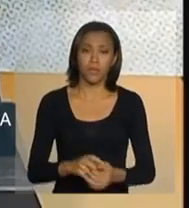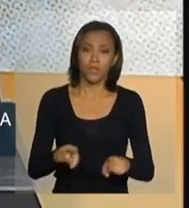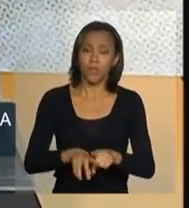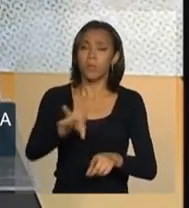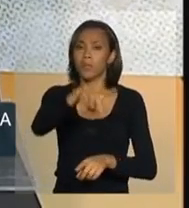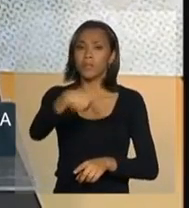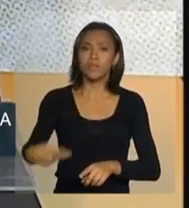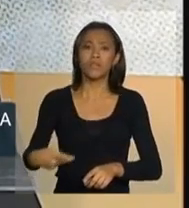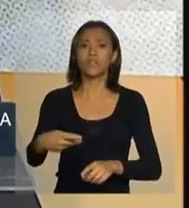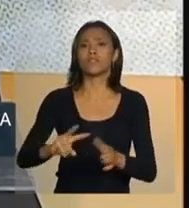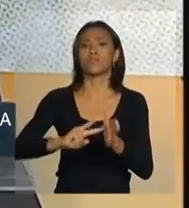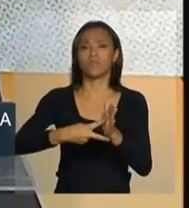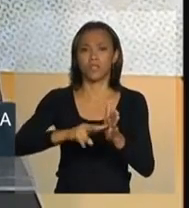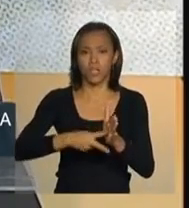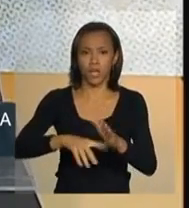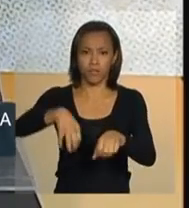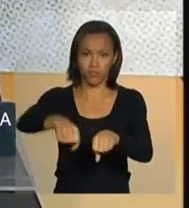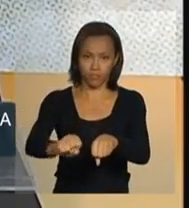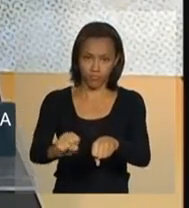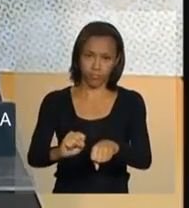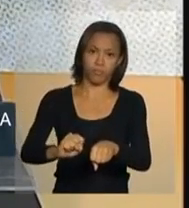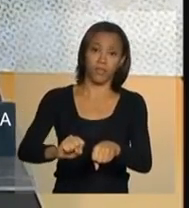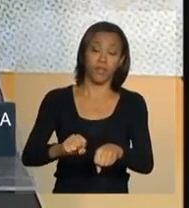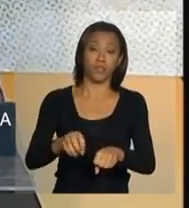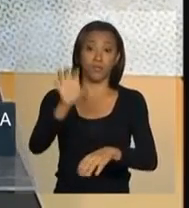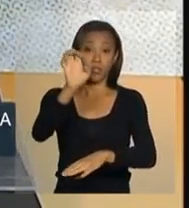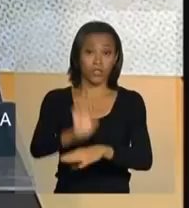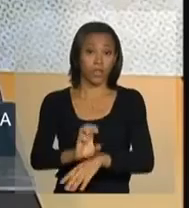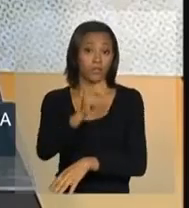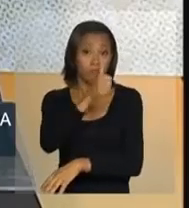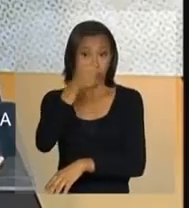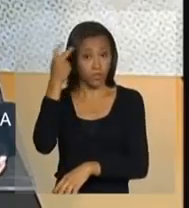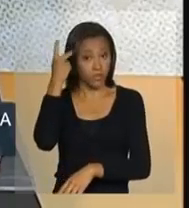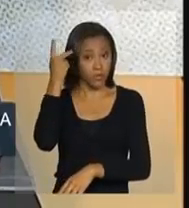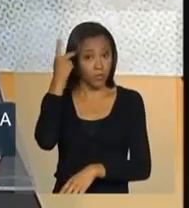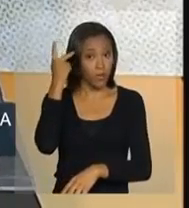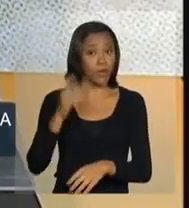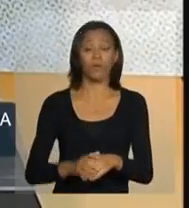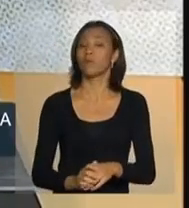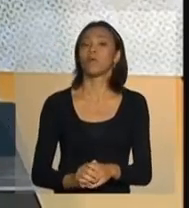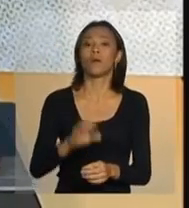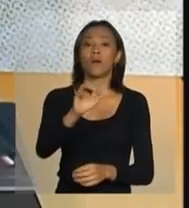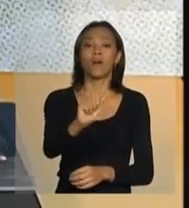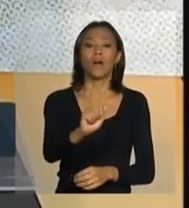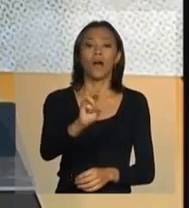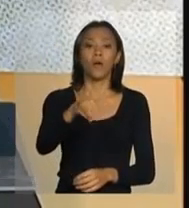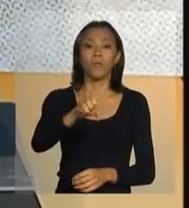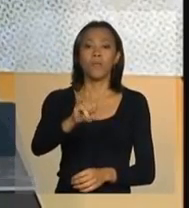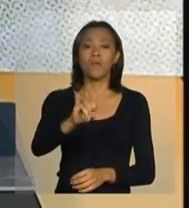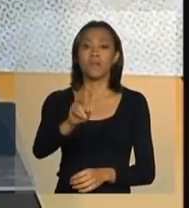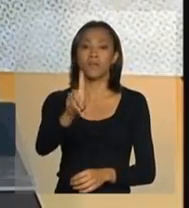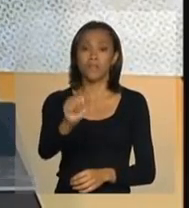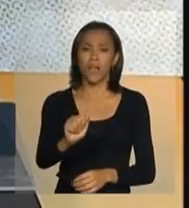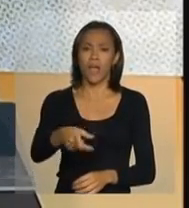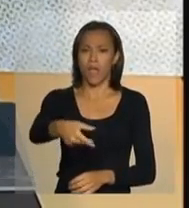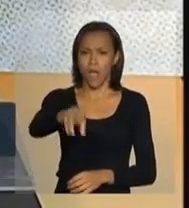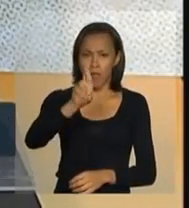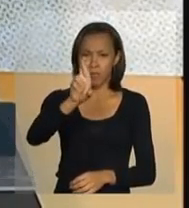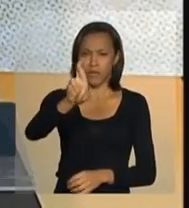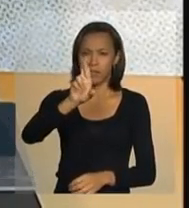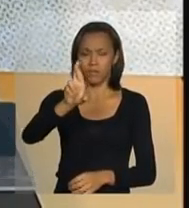presidente do Sindicato Motoboys do Estado de São Paulo, Gilberto Almeida e também representando milhões